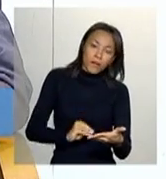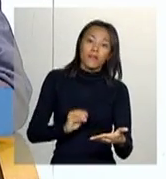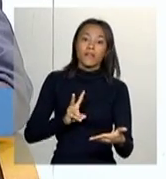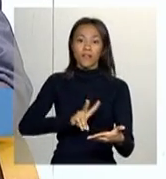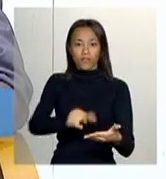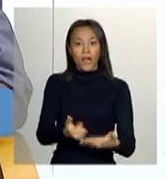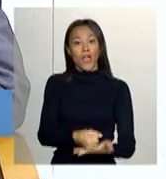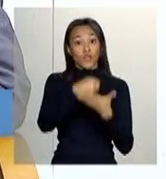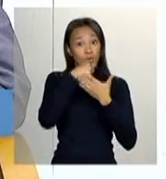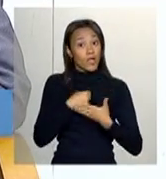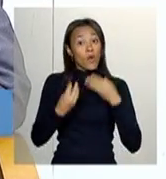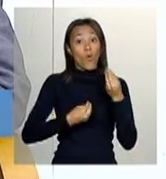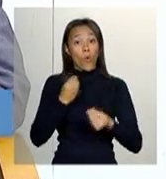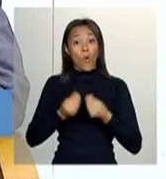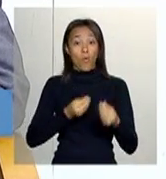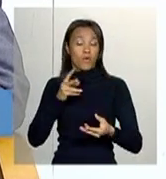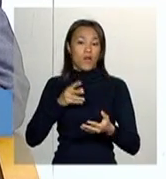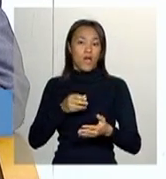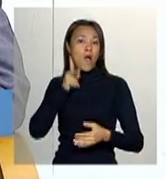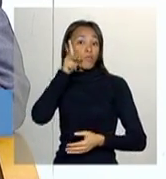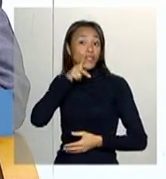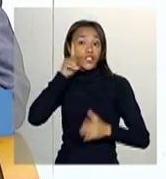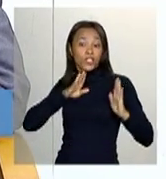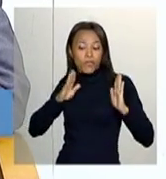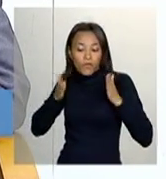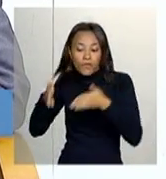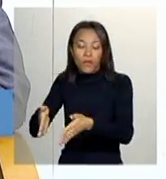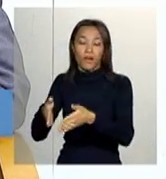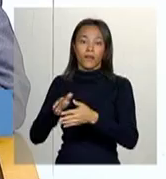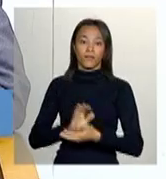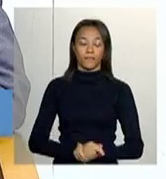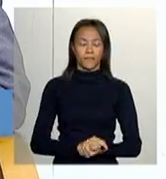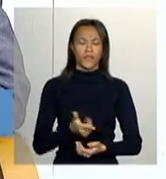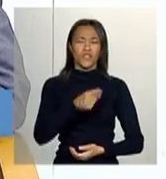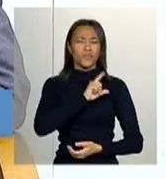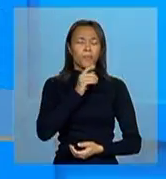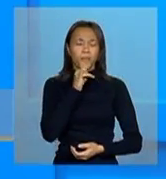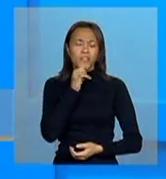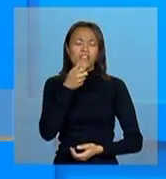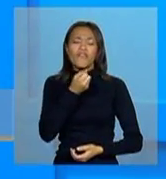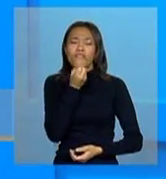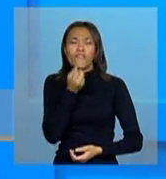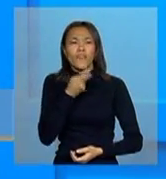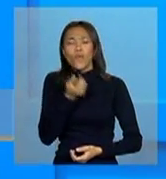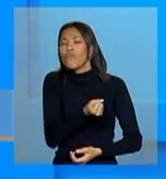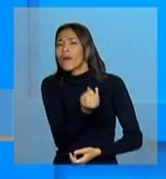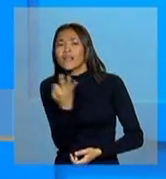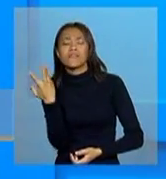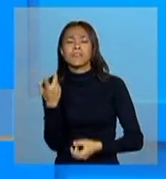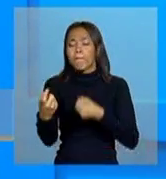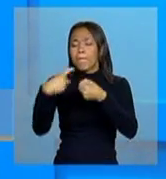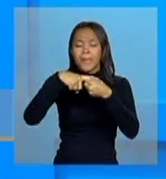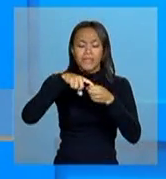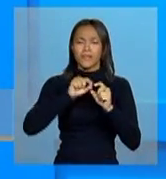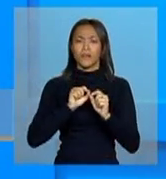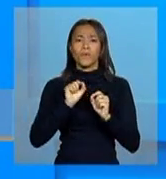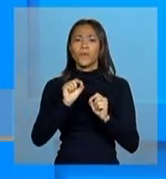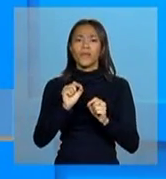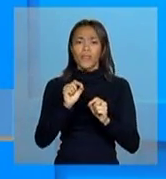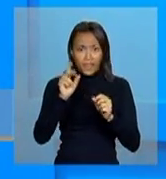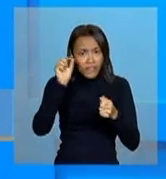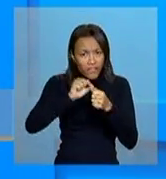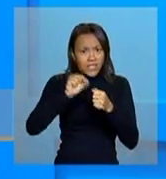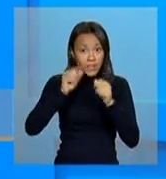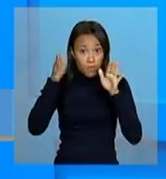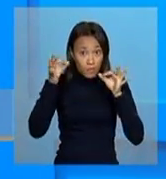essa política mais voltada para essa família. Deixa eu voltar um pouquinho. Você falou várias vezes em parcerias. O que de concreto está sendo